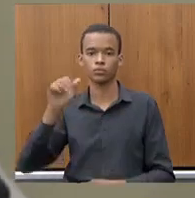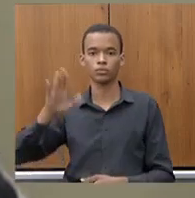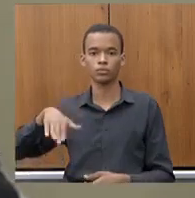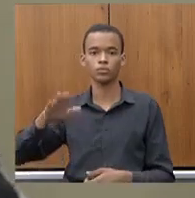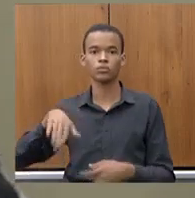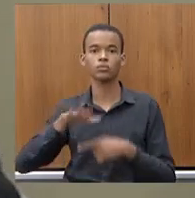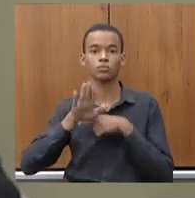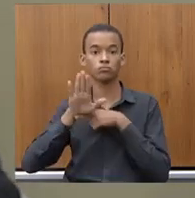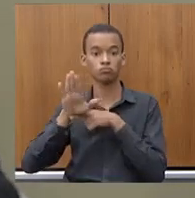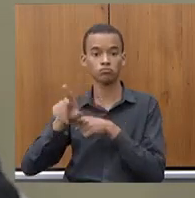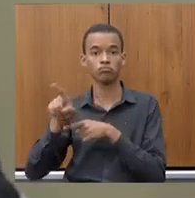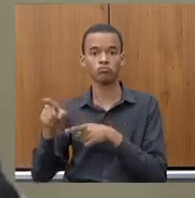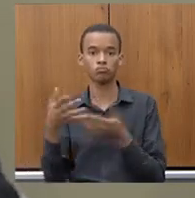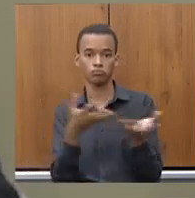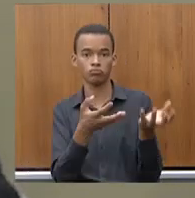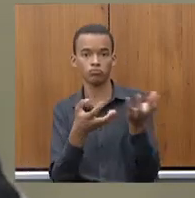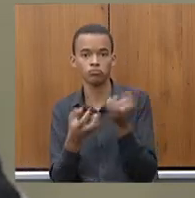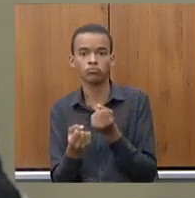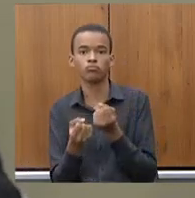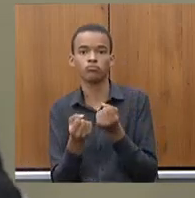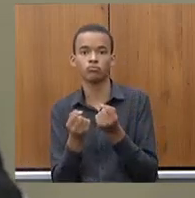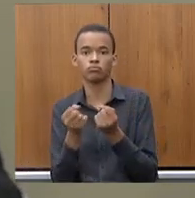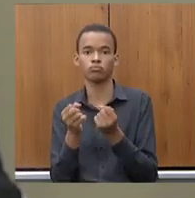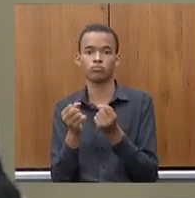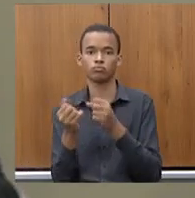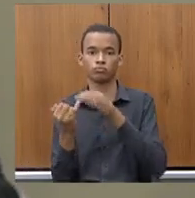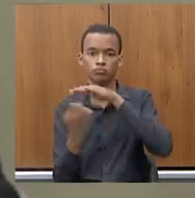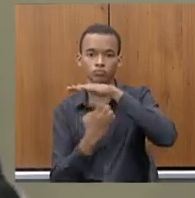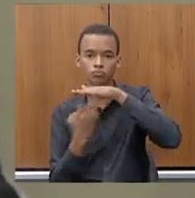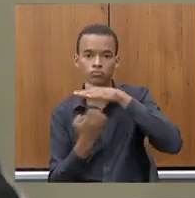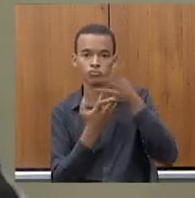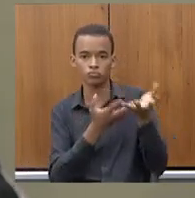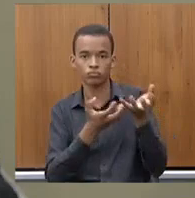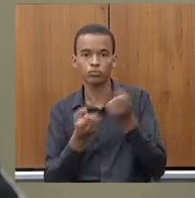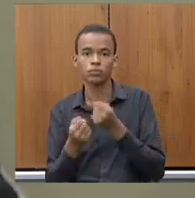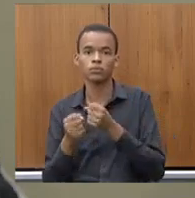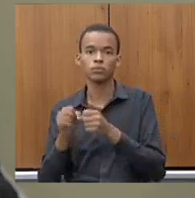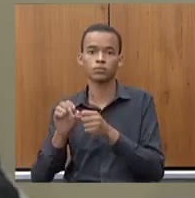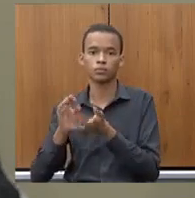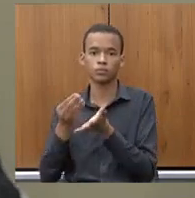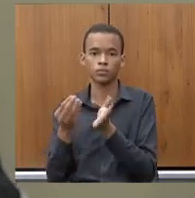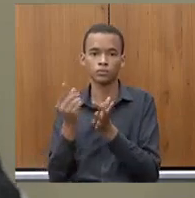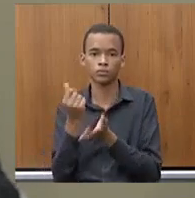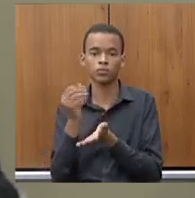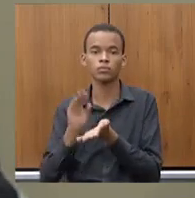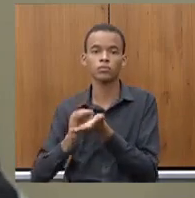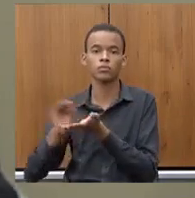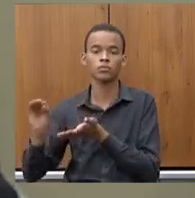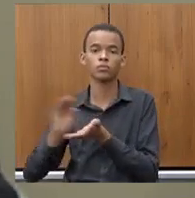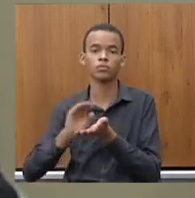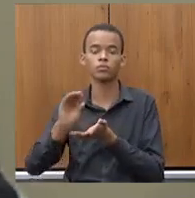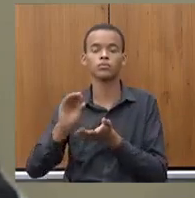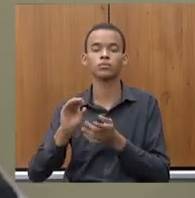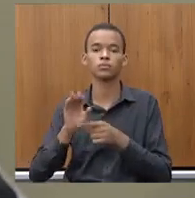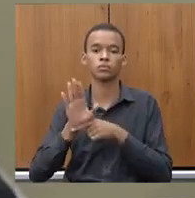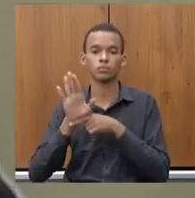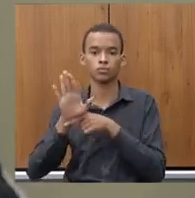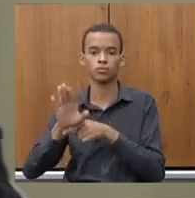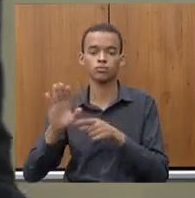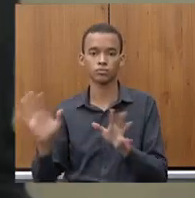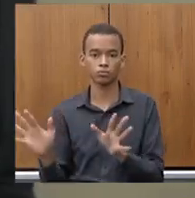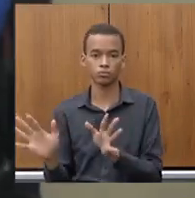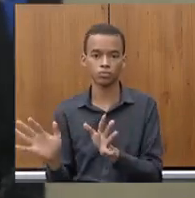saudável e poder investir, obviamente que para que essa ação continue vamos